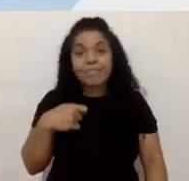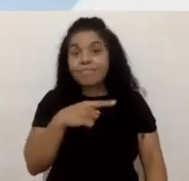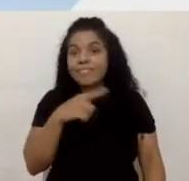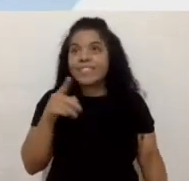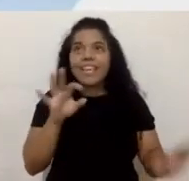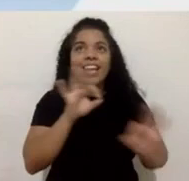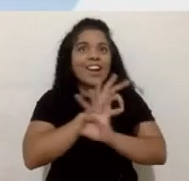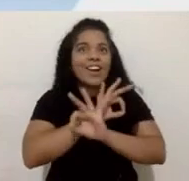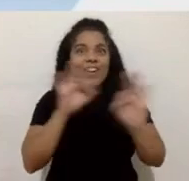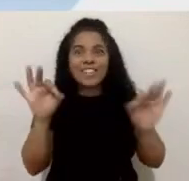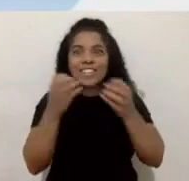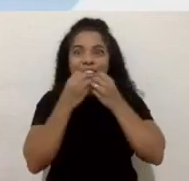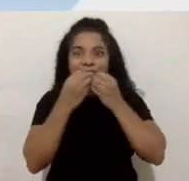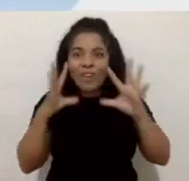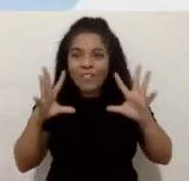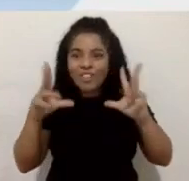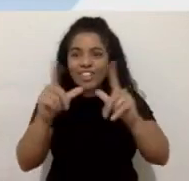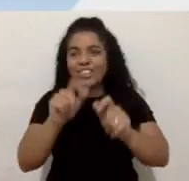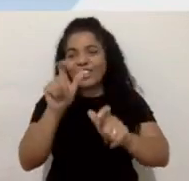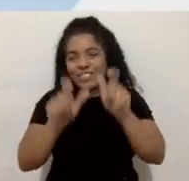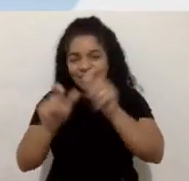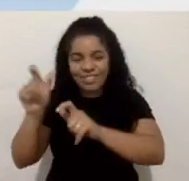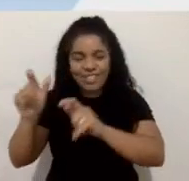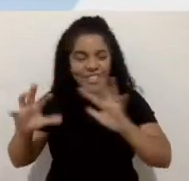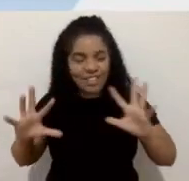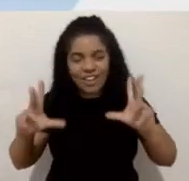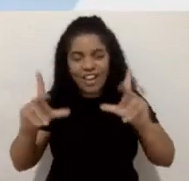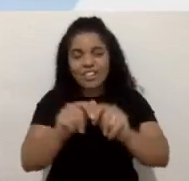né, ela é boa para todo mundo, para todos os usuários. Obrigado. Obrigado. Obrigado. Obrigado. Obrigado.